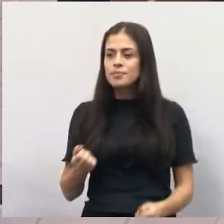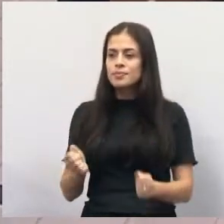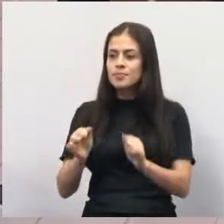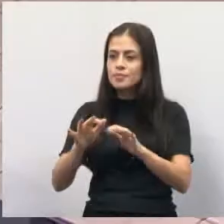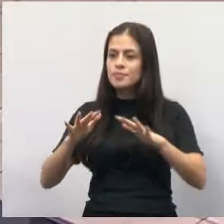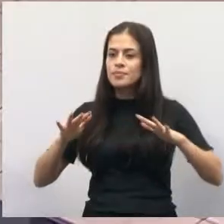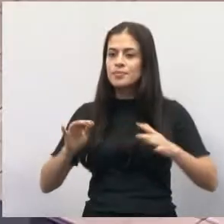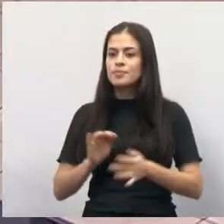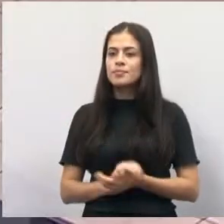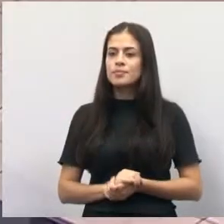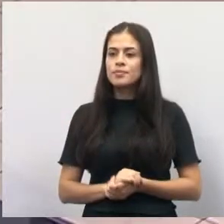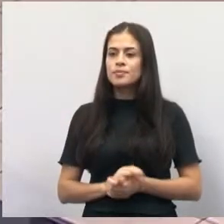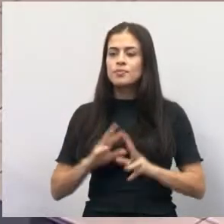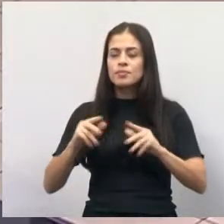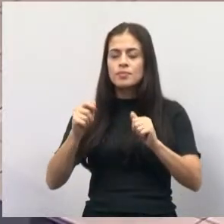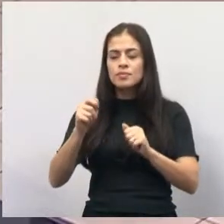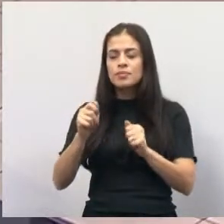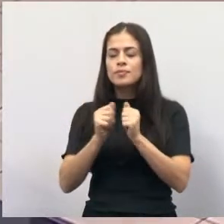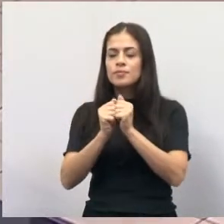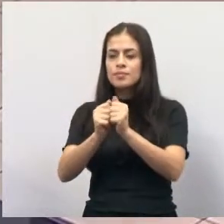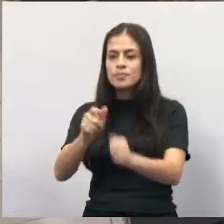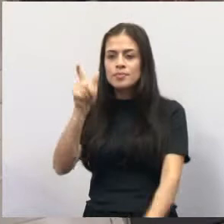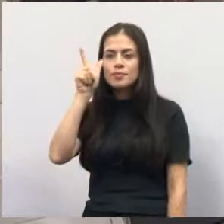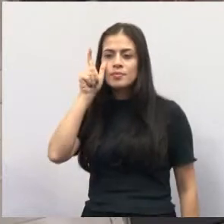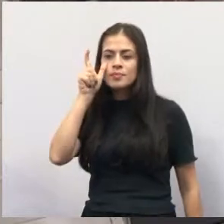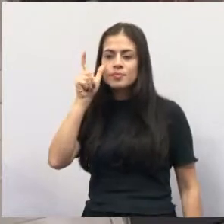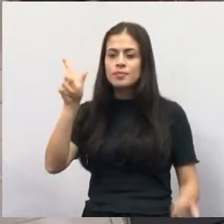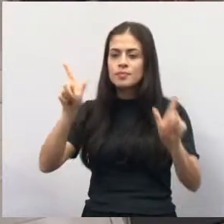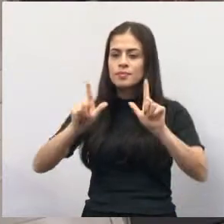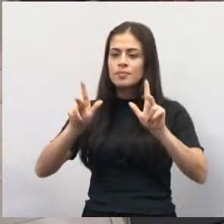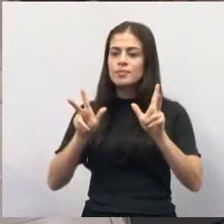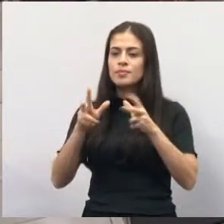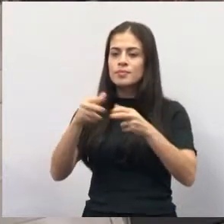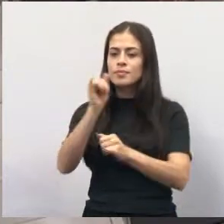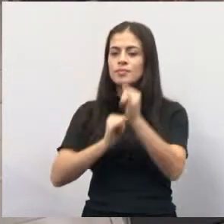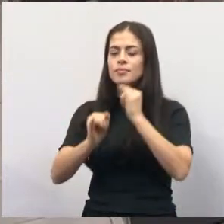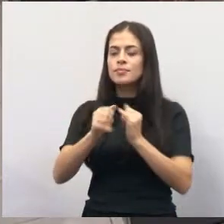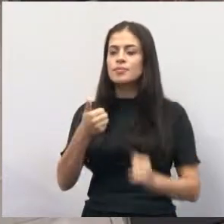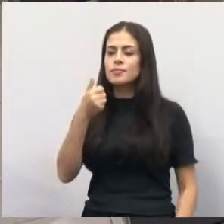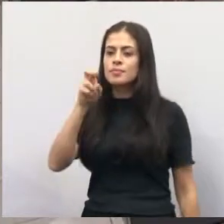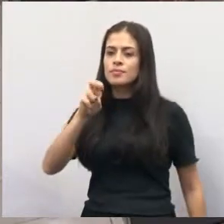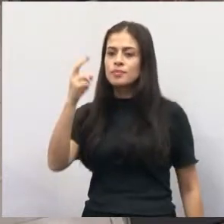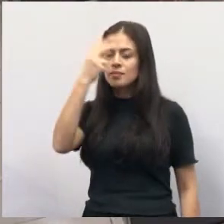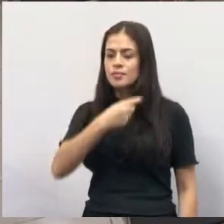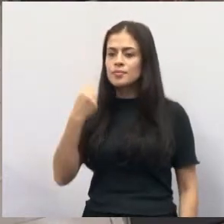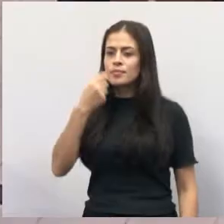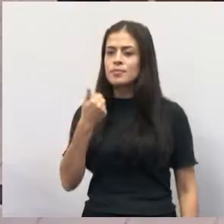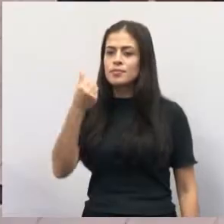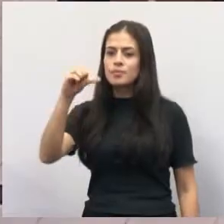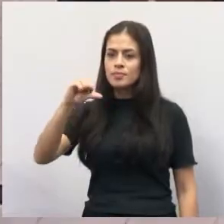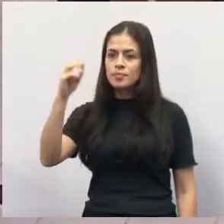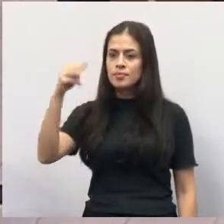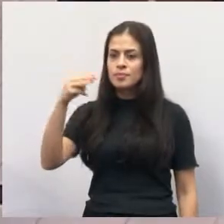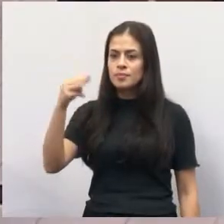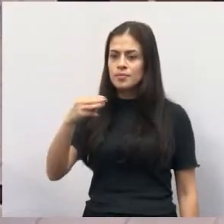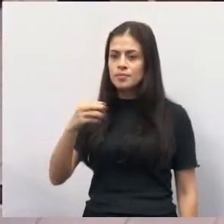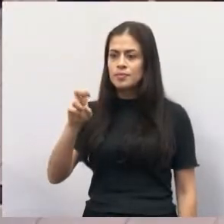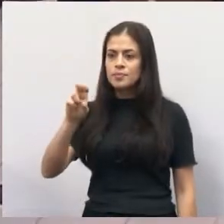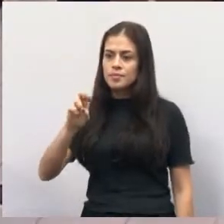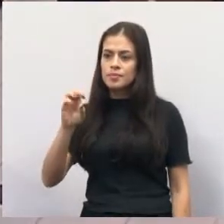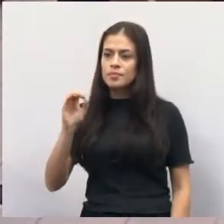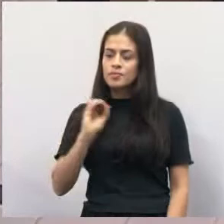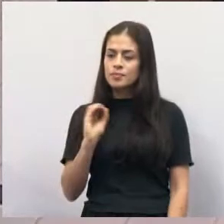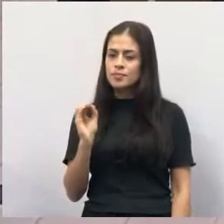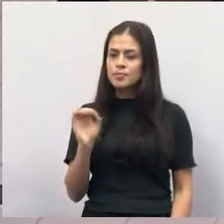agradeço todos que nos acompanharam pela TV Câmara e pela internet, e às 15 horas e 19 minutos, do dia 5 de outubro,